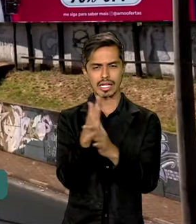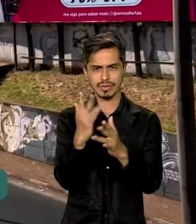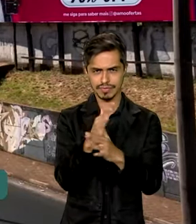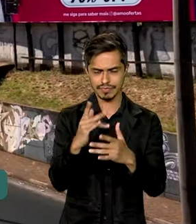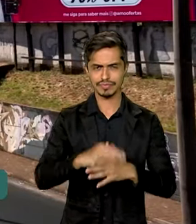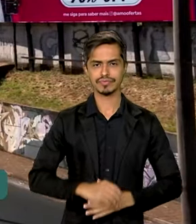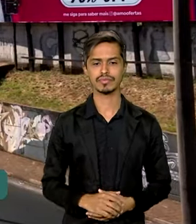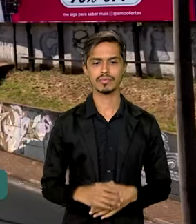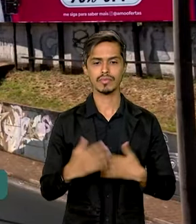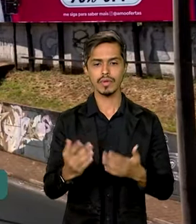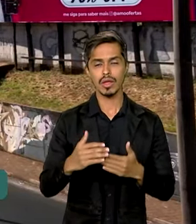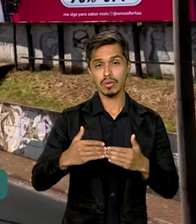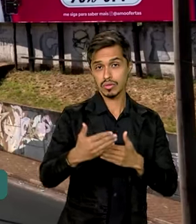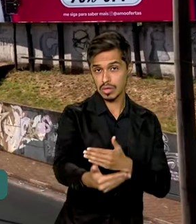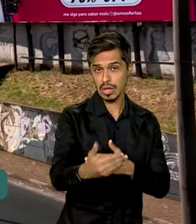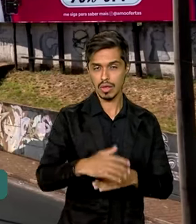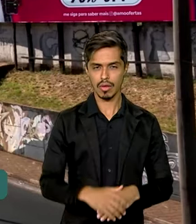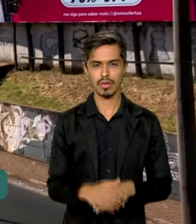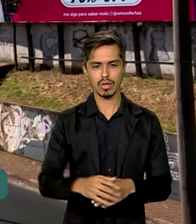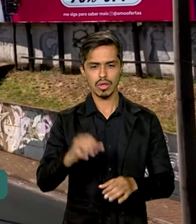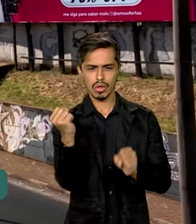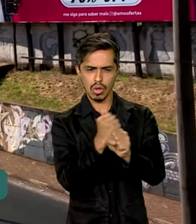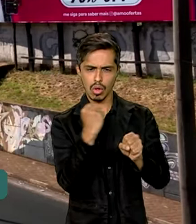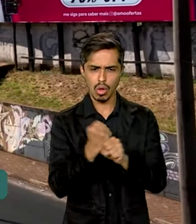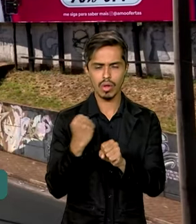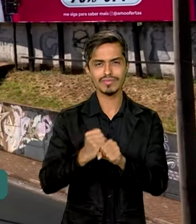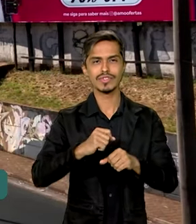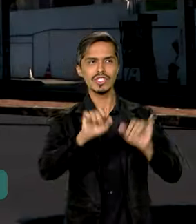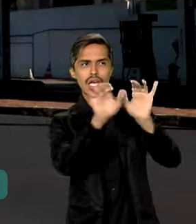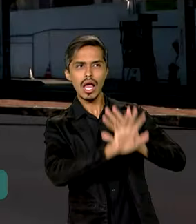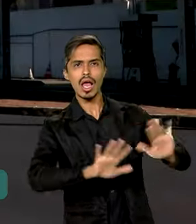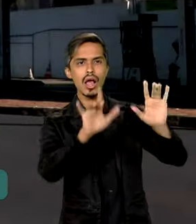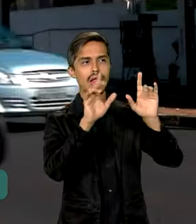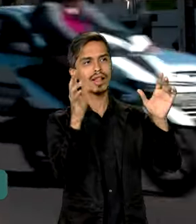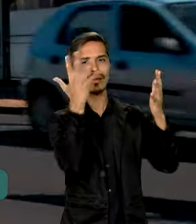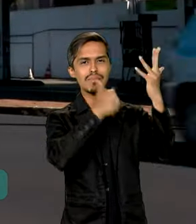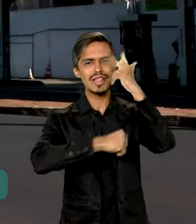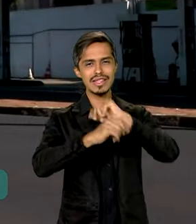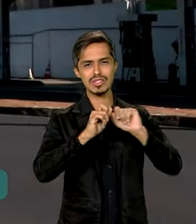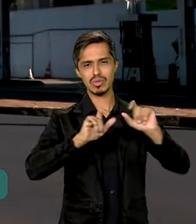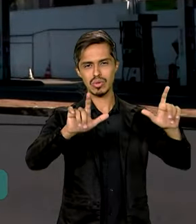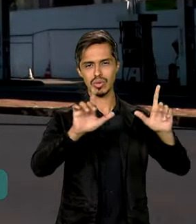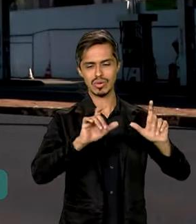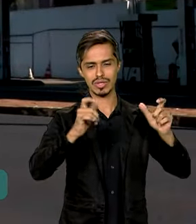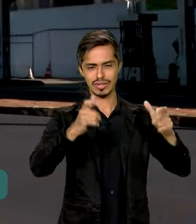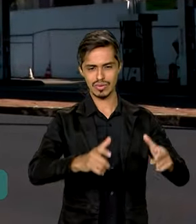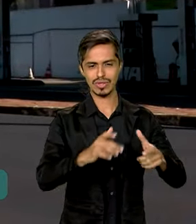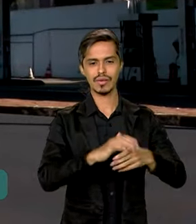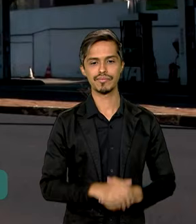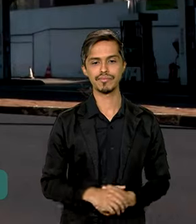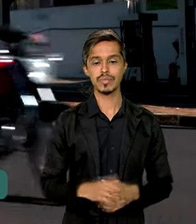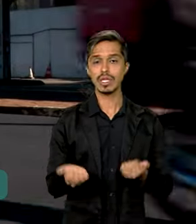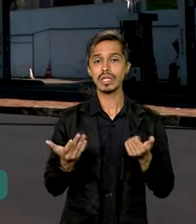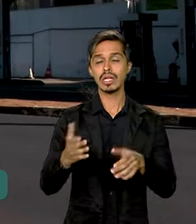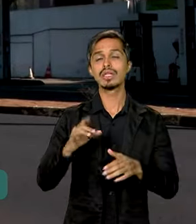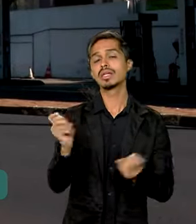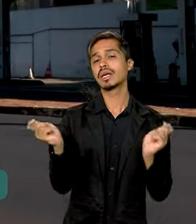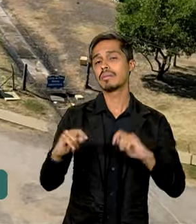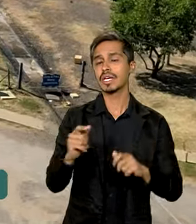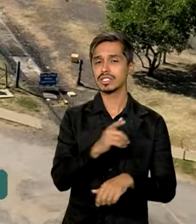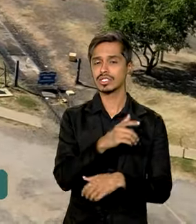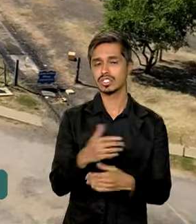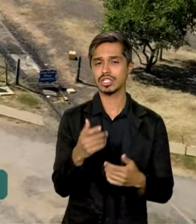etapas posteriores, as obras de paisagismo beneficiam diretamente à população, proporcionando opções de lazer.